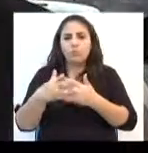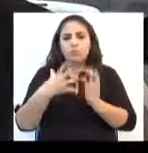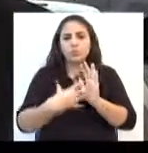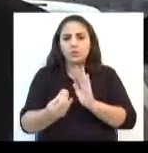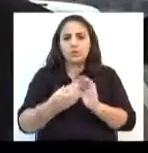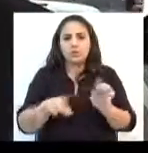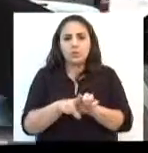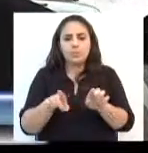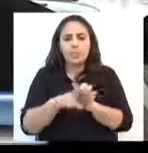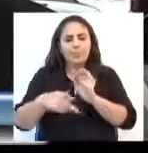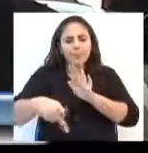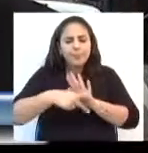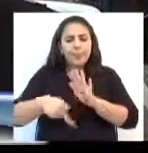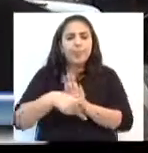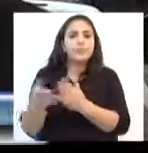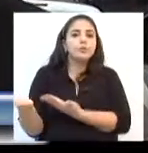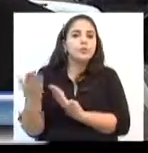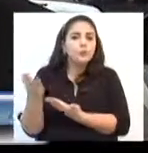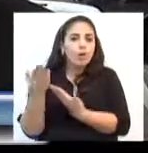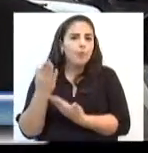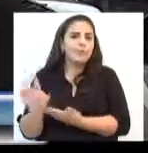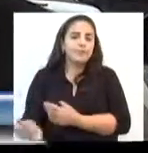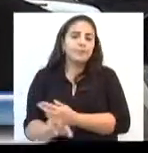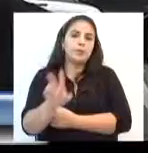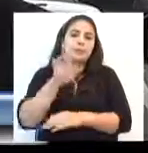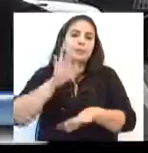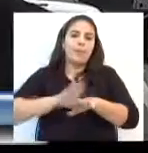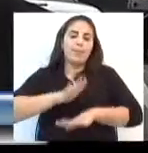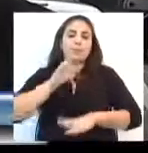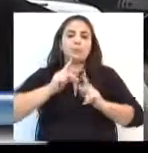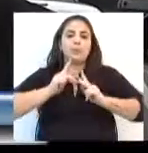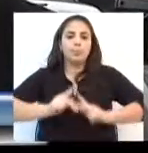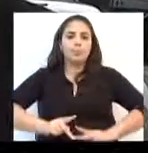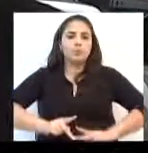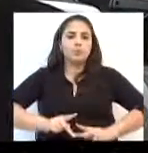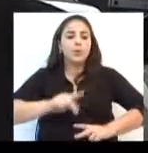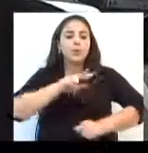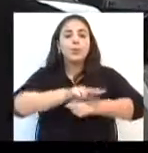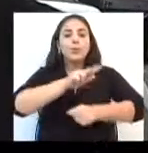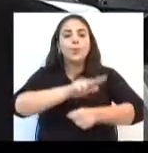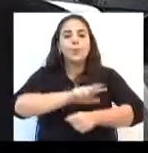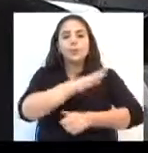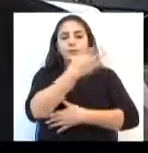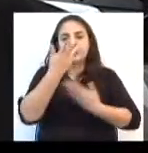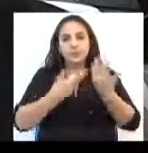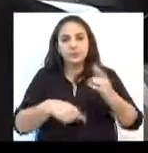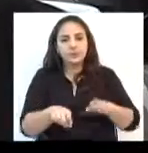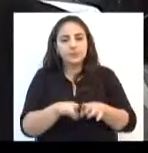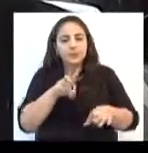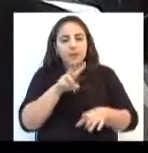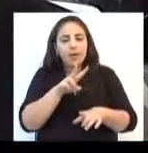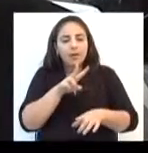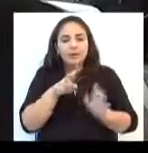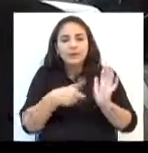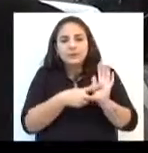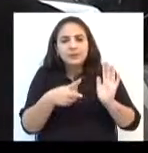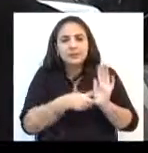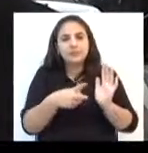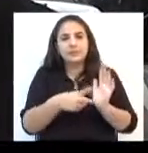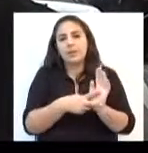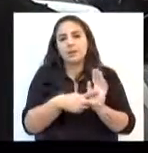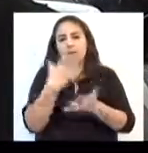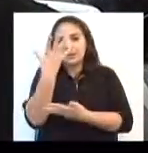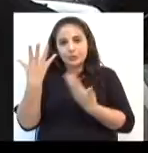Hoje, a própria juventude, hoje, valoriza muito as pessoas que valorizam a natureza, que dão atenção à